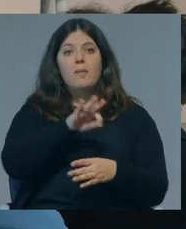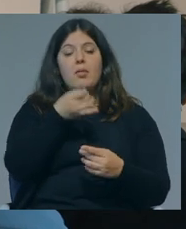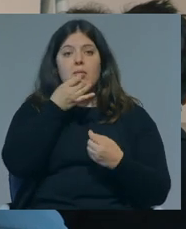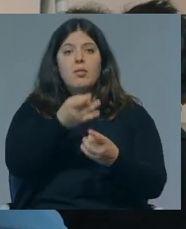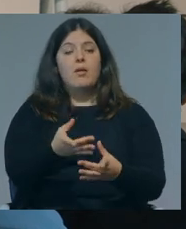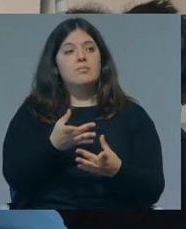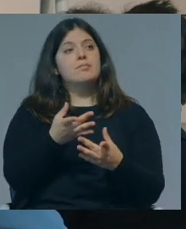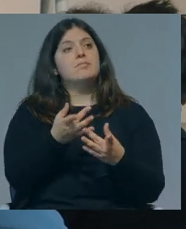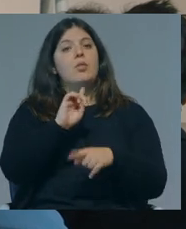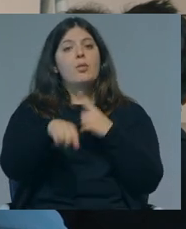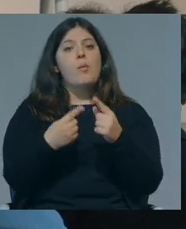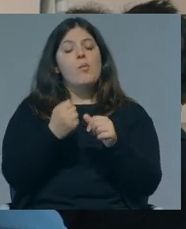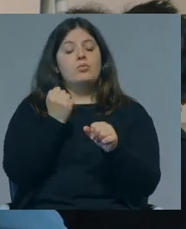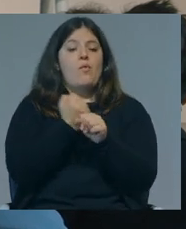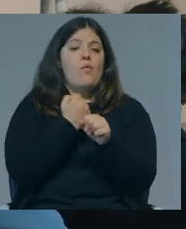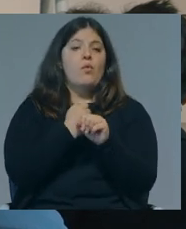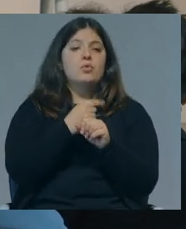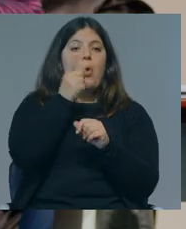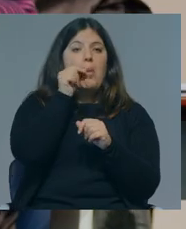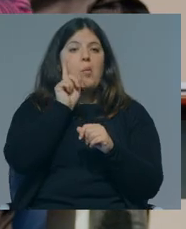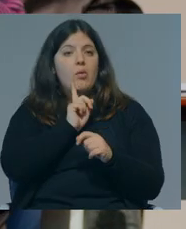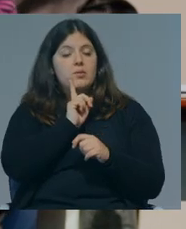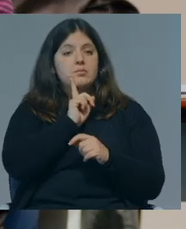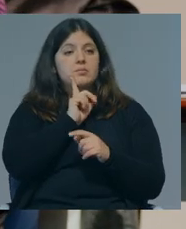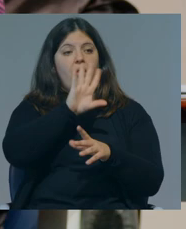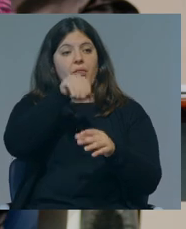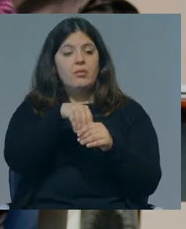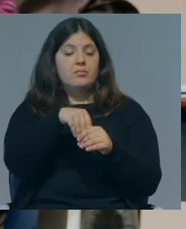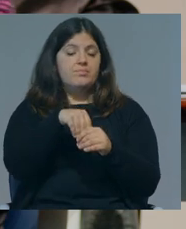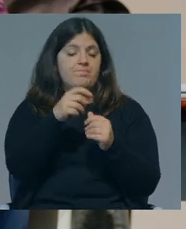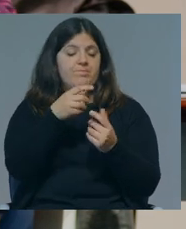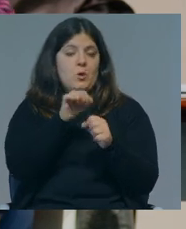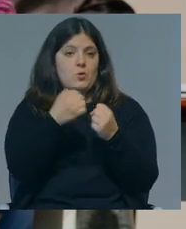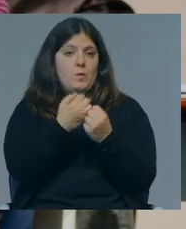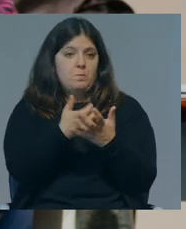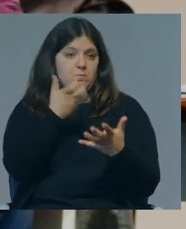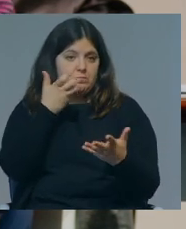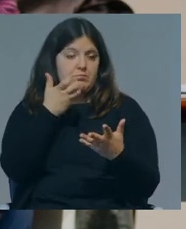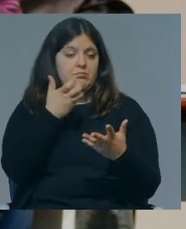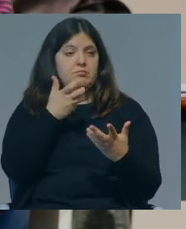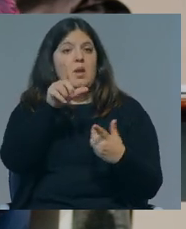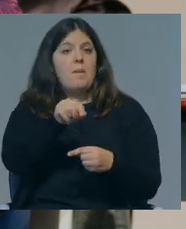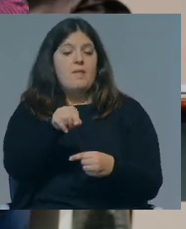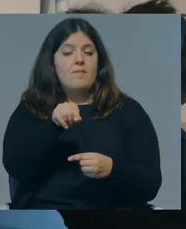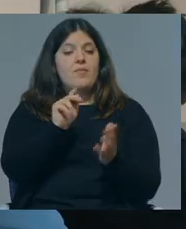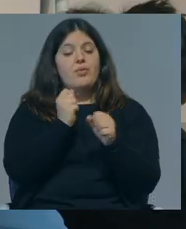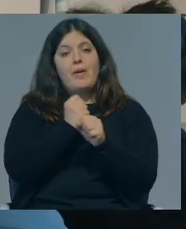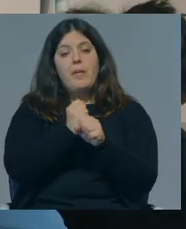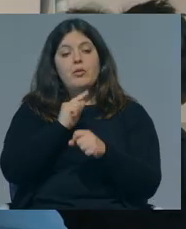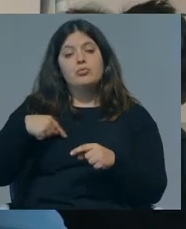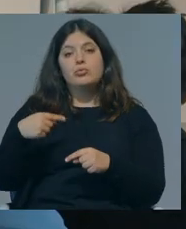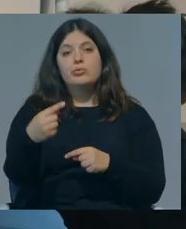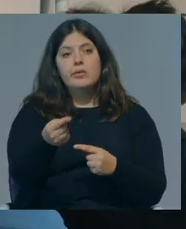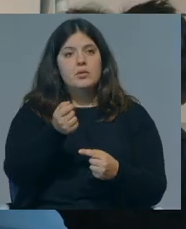permitam, enfim, porque os papéis de género estão muito vincados em termos das tarefas